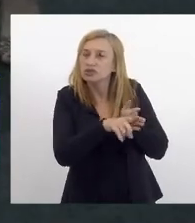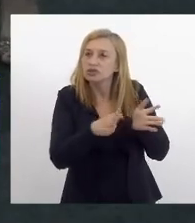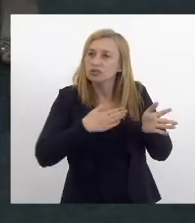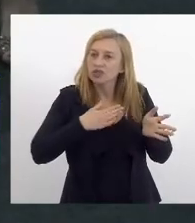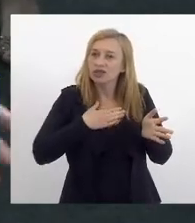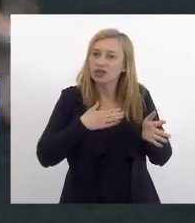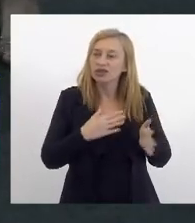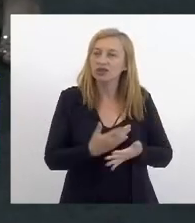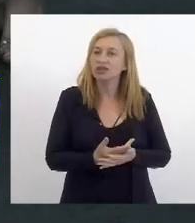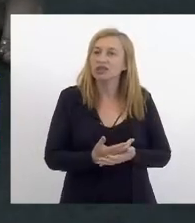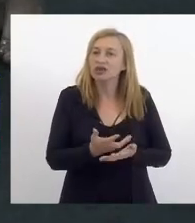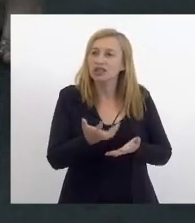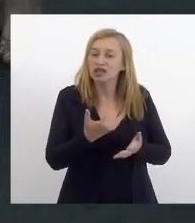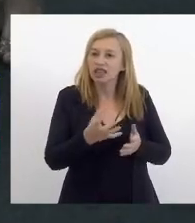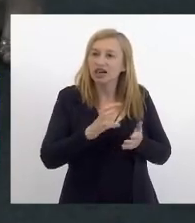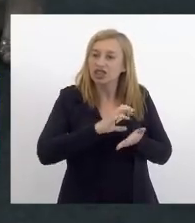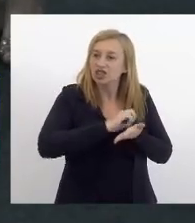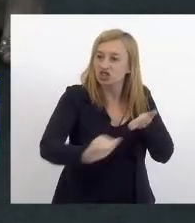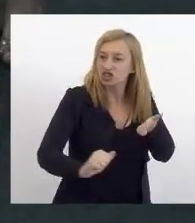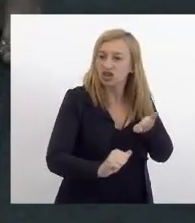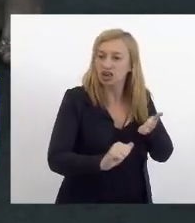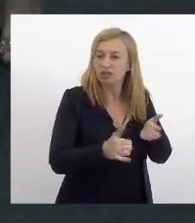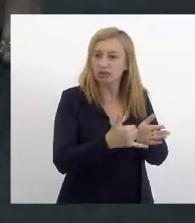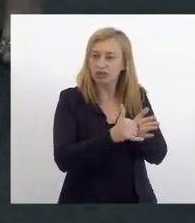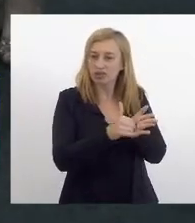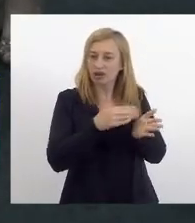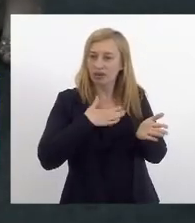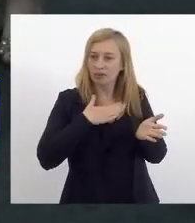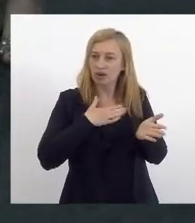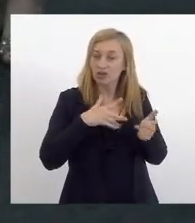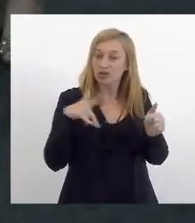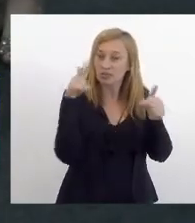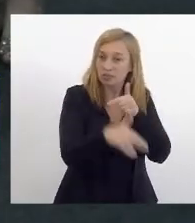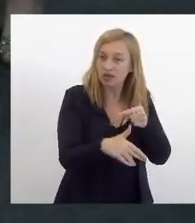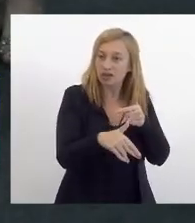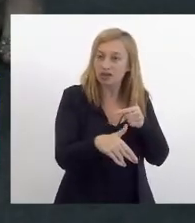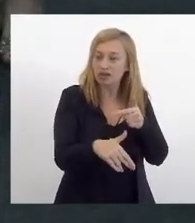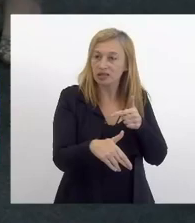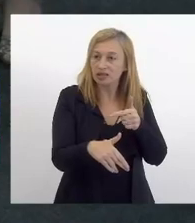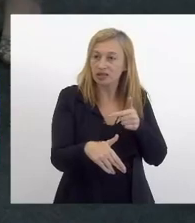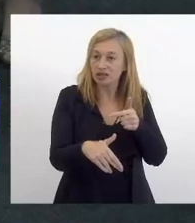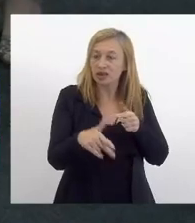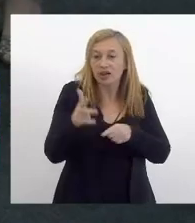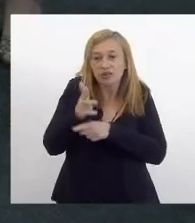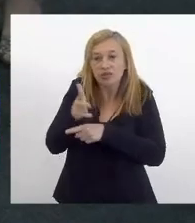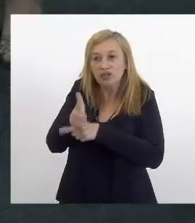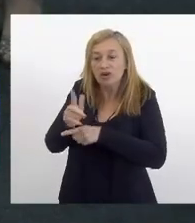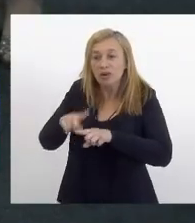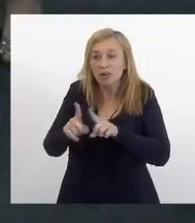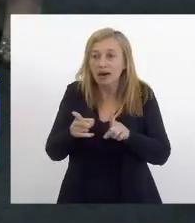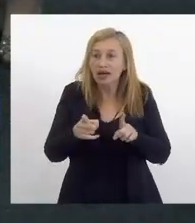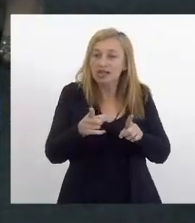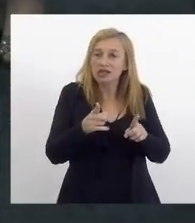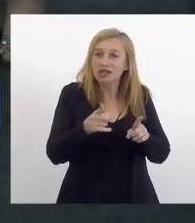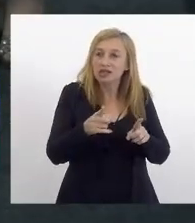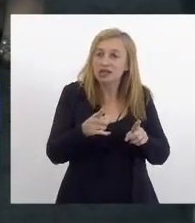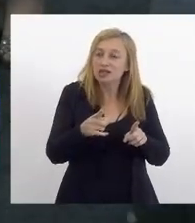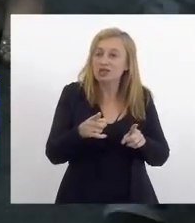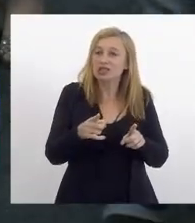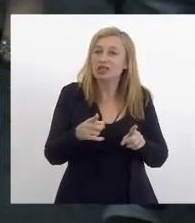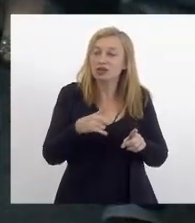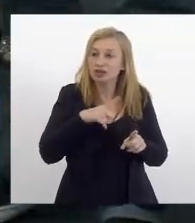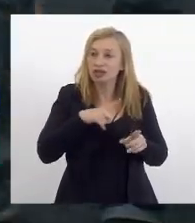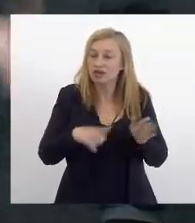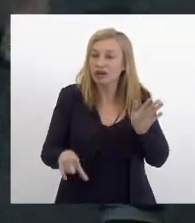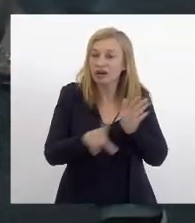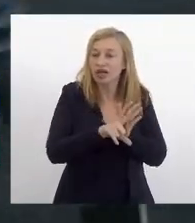tentaram tomar o meu celular e impedir a minha incursão só que eu estou amparado pela constituição estadual